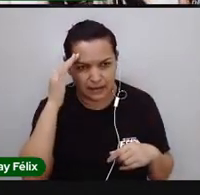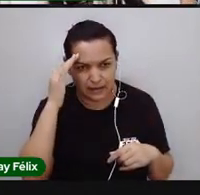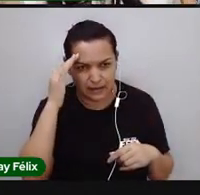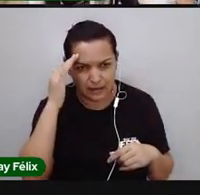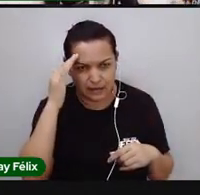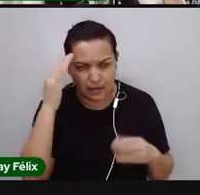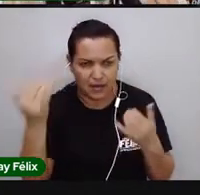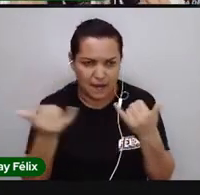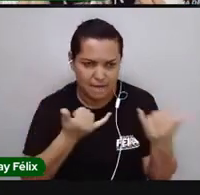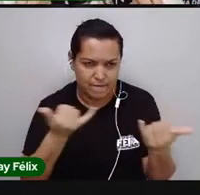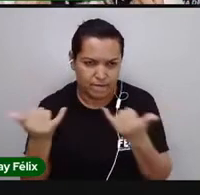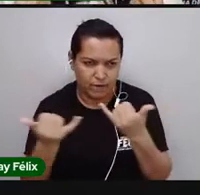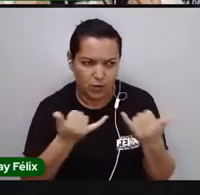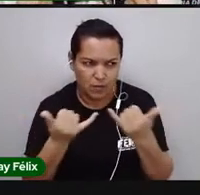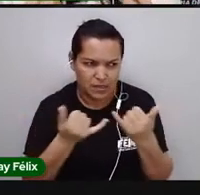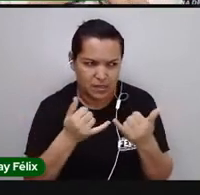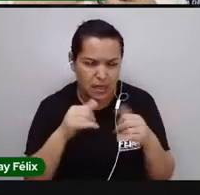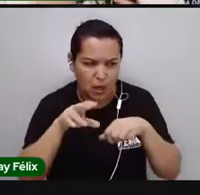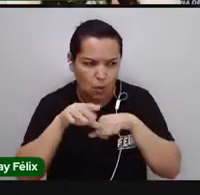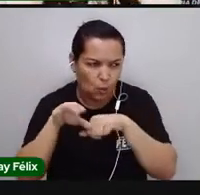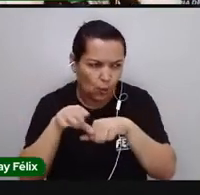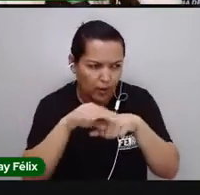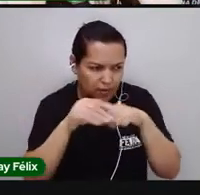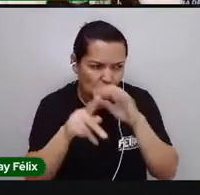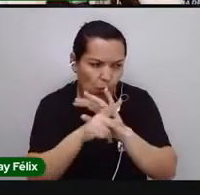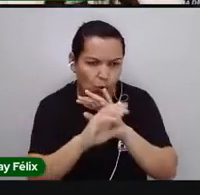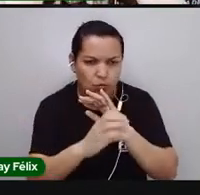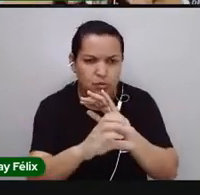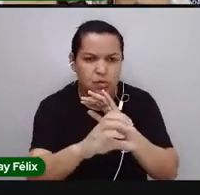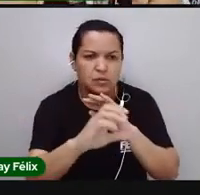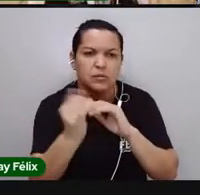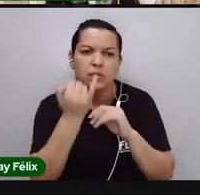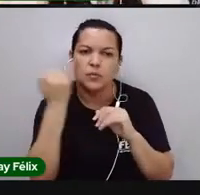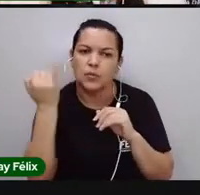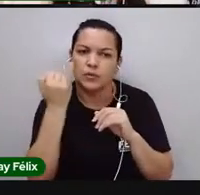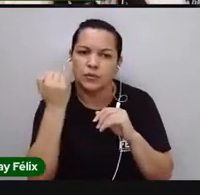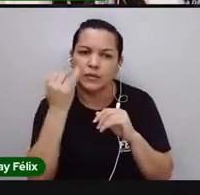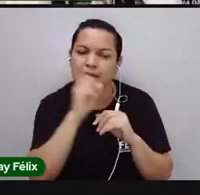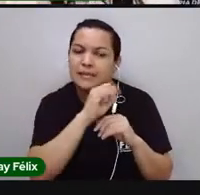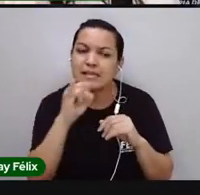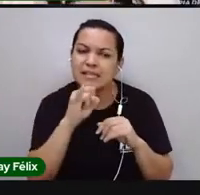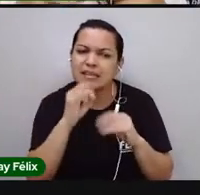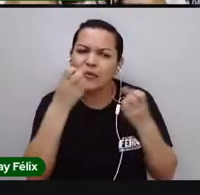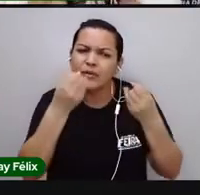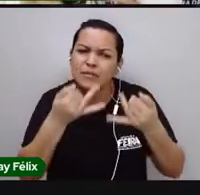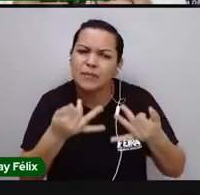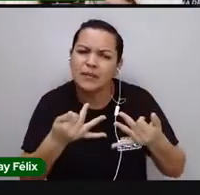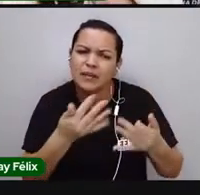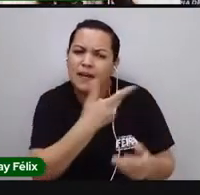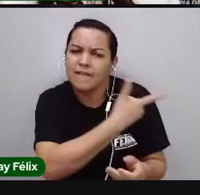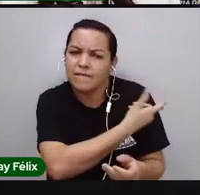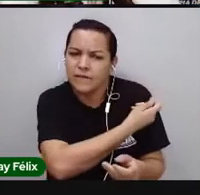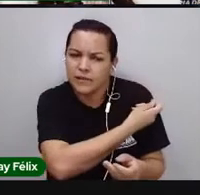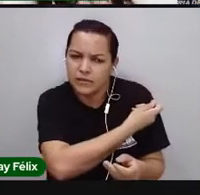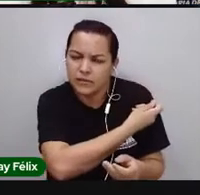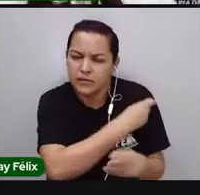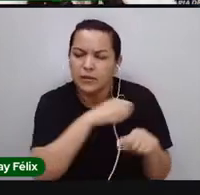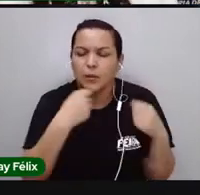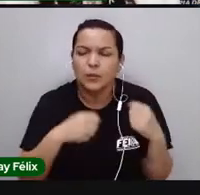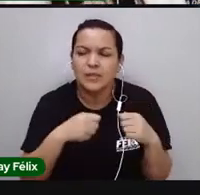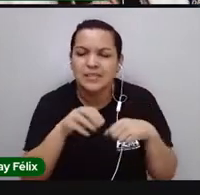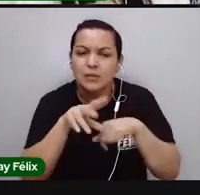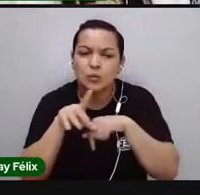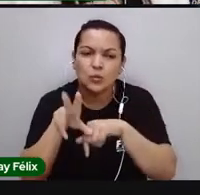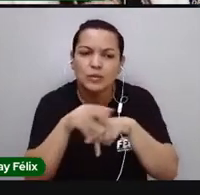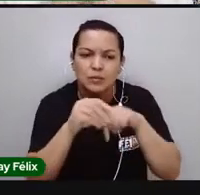informações, desses conhecimentos. Se eu vou falar sobre vacina, eu preciso ter um conhecimento científico,